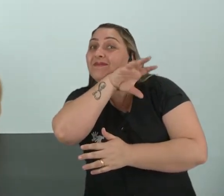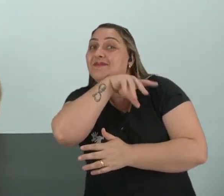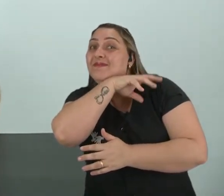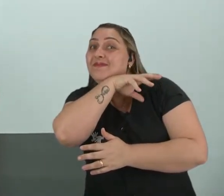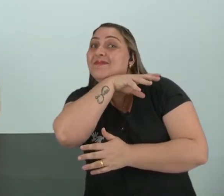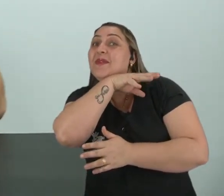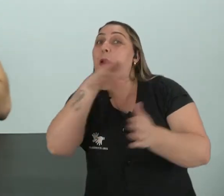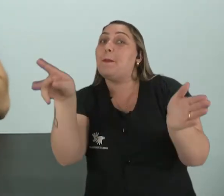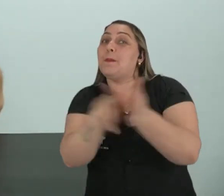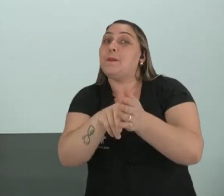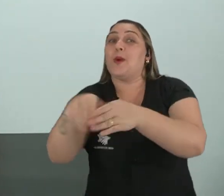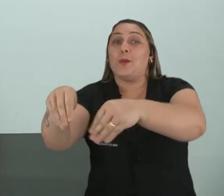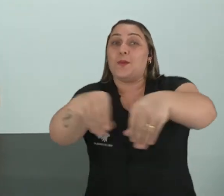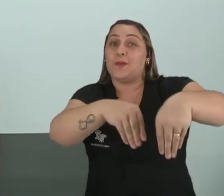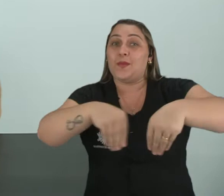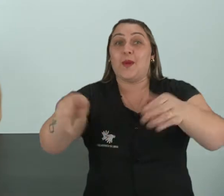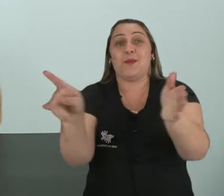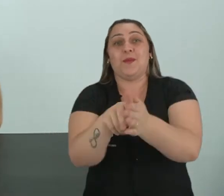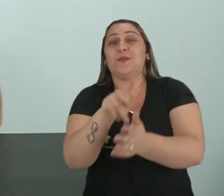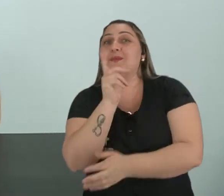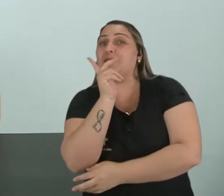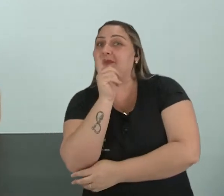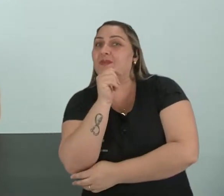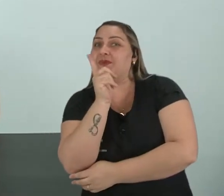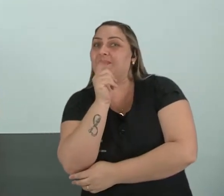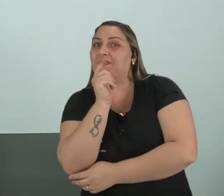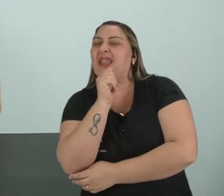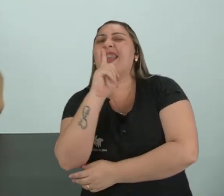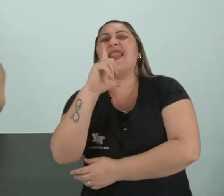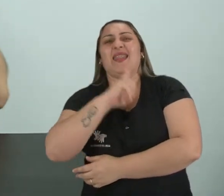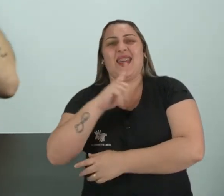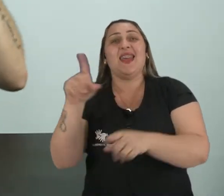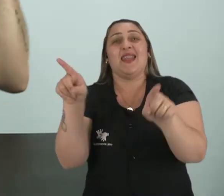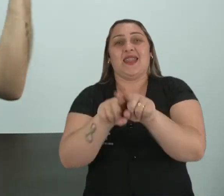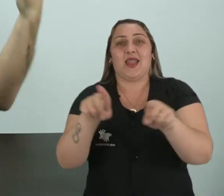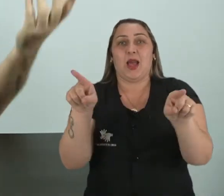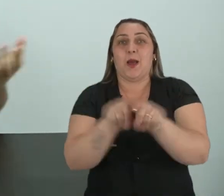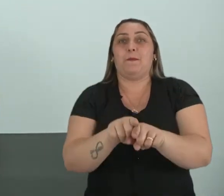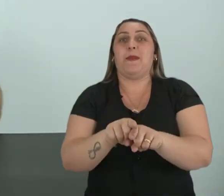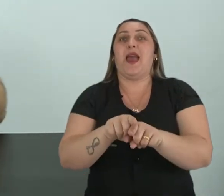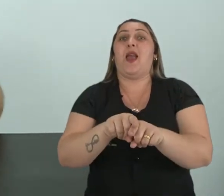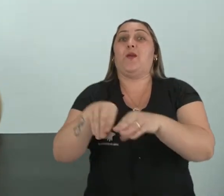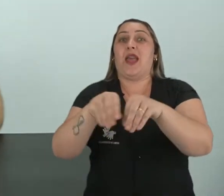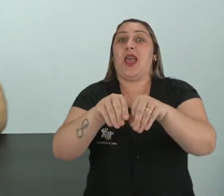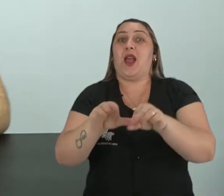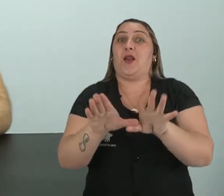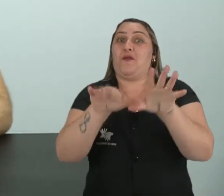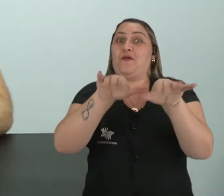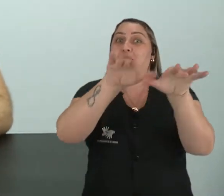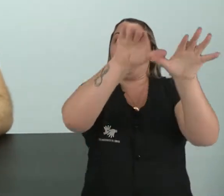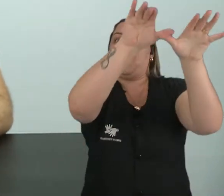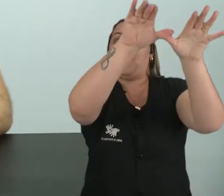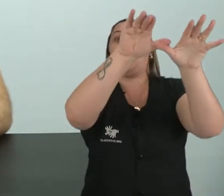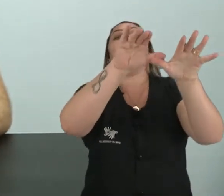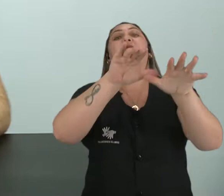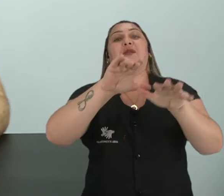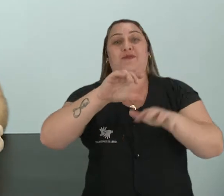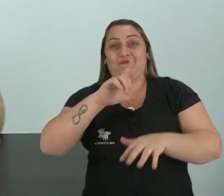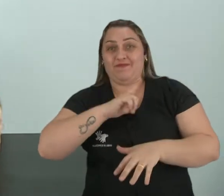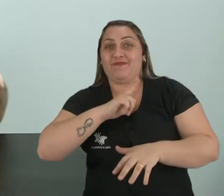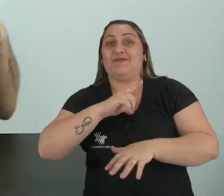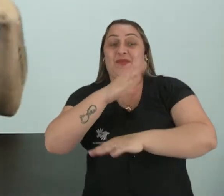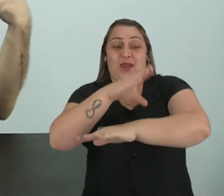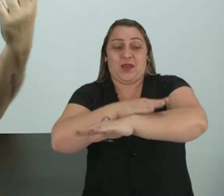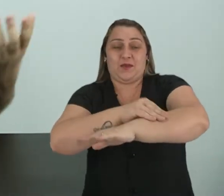terrestres e os aquáticos. E existem também os terrestres que voam, né? Que tem asas, que tem